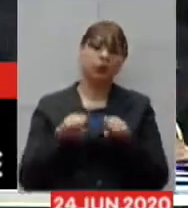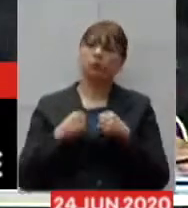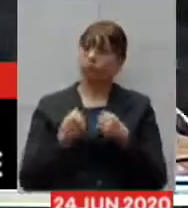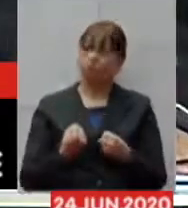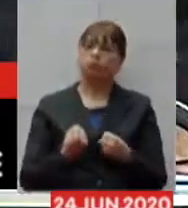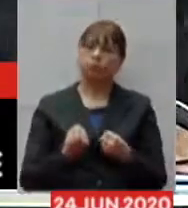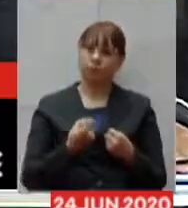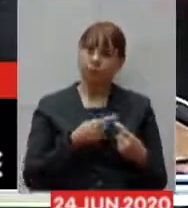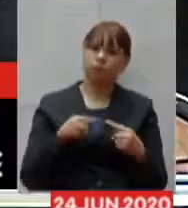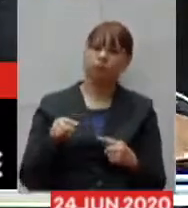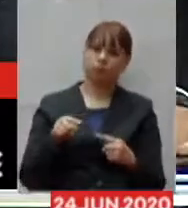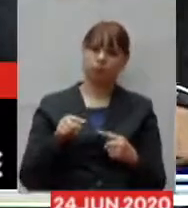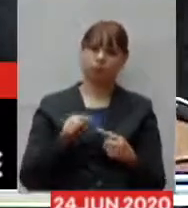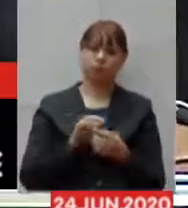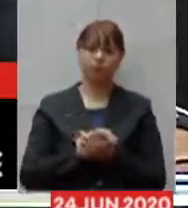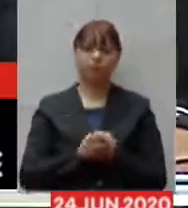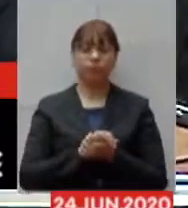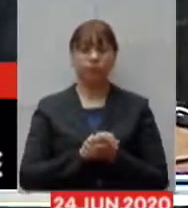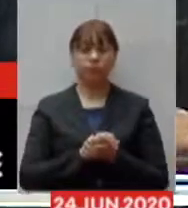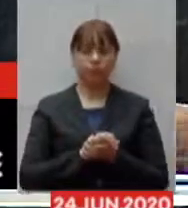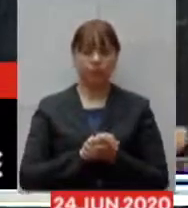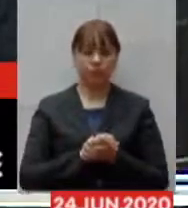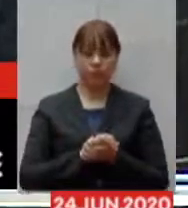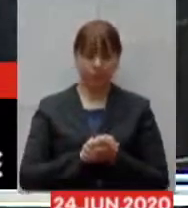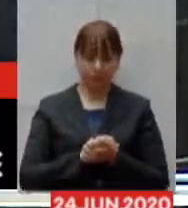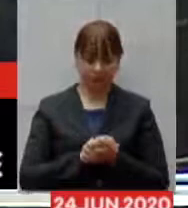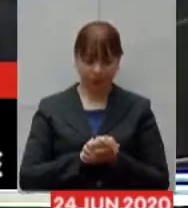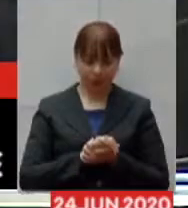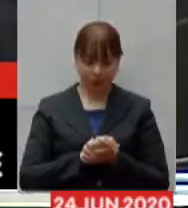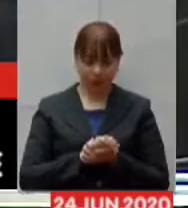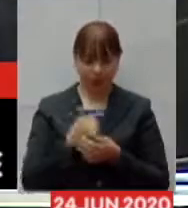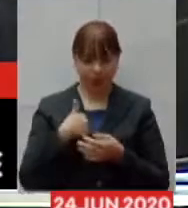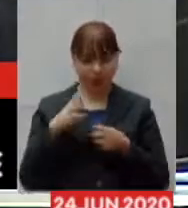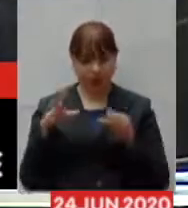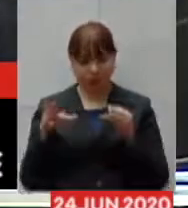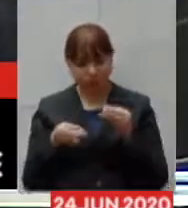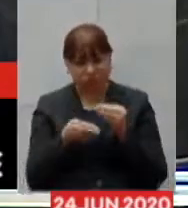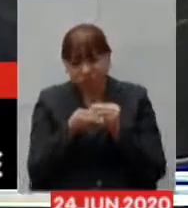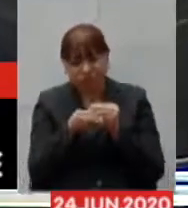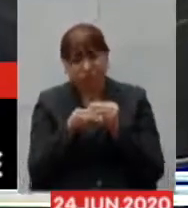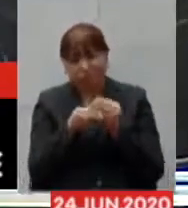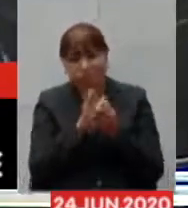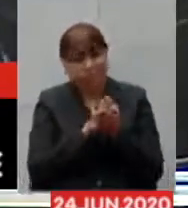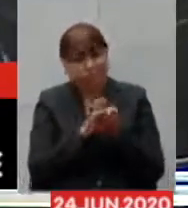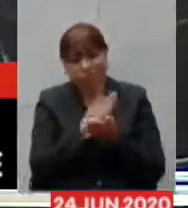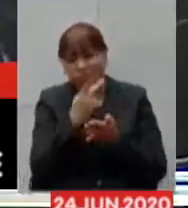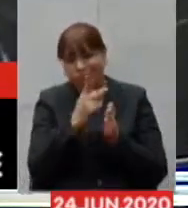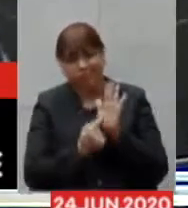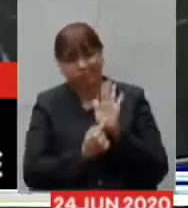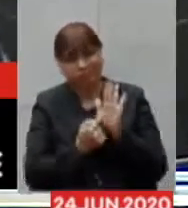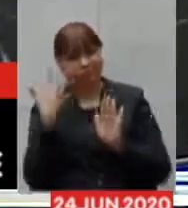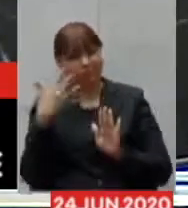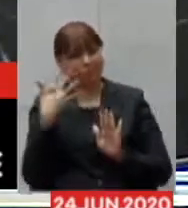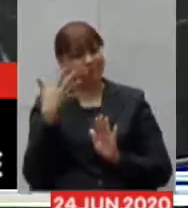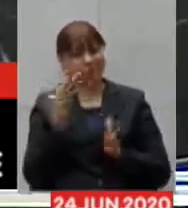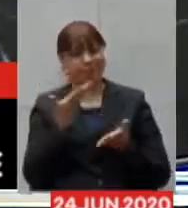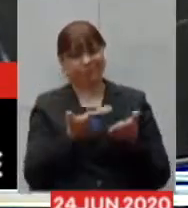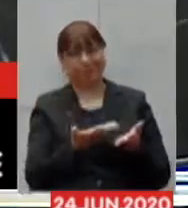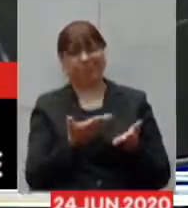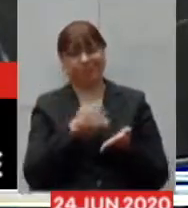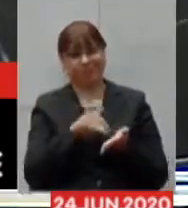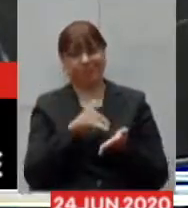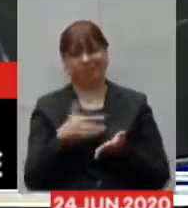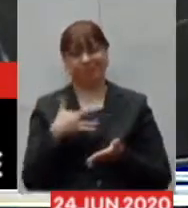eu não tenho nada a acrescentar na apresentação do senhor, eu entendo que